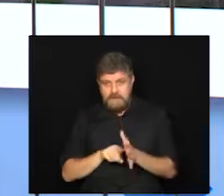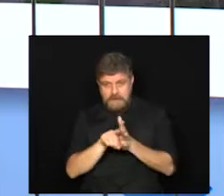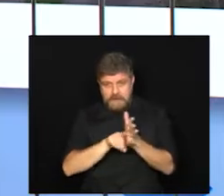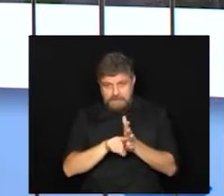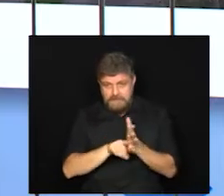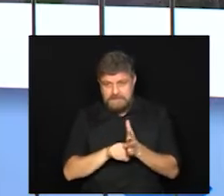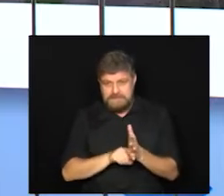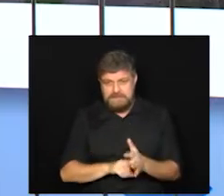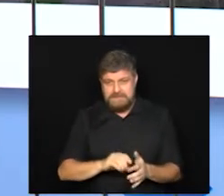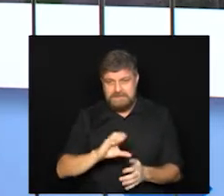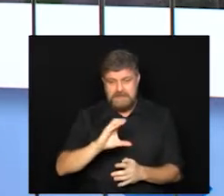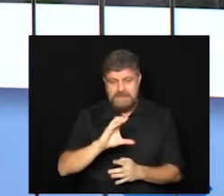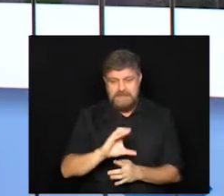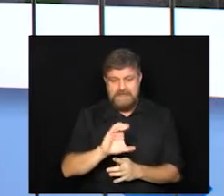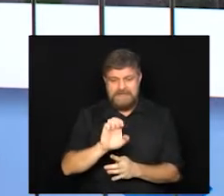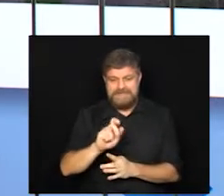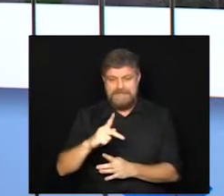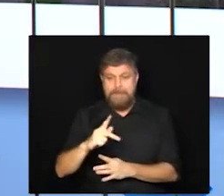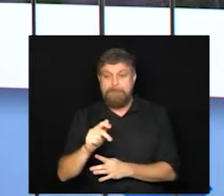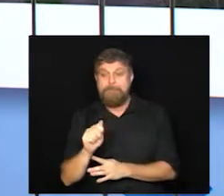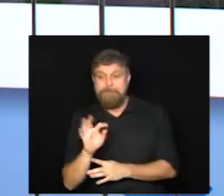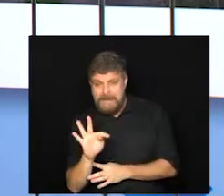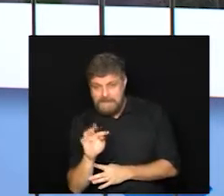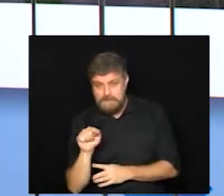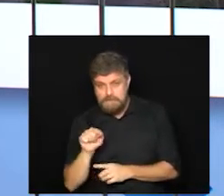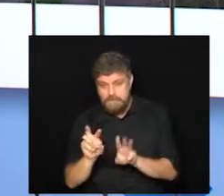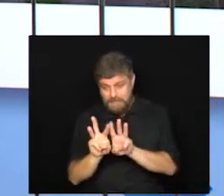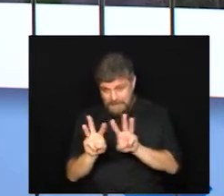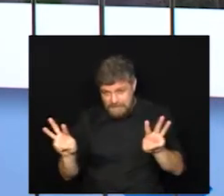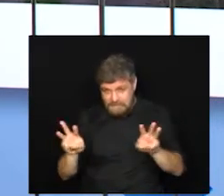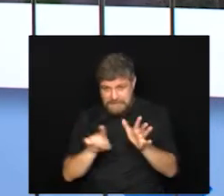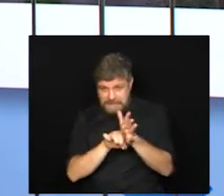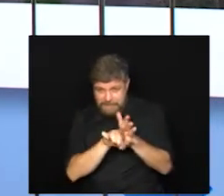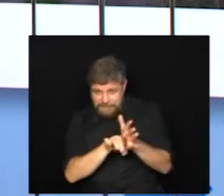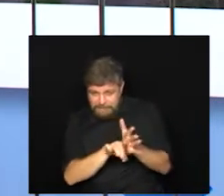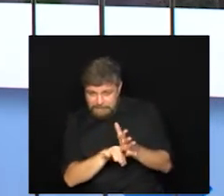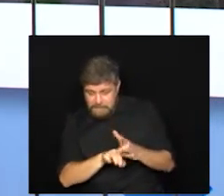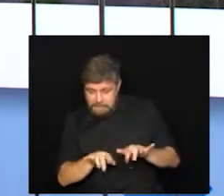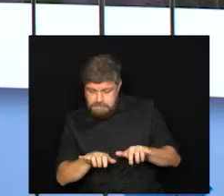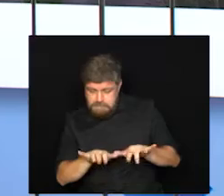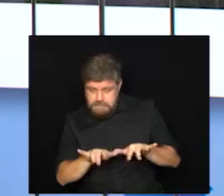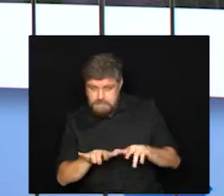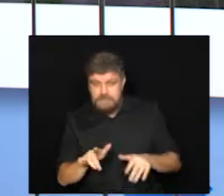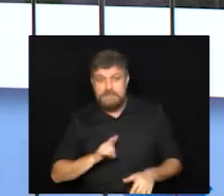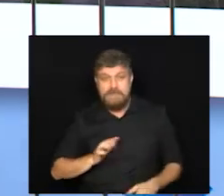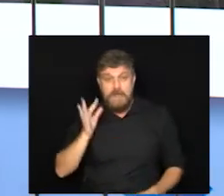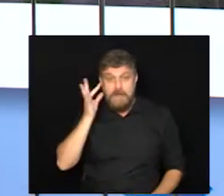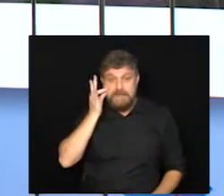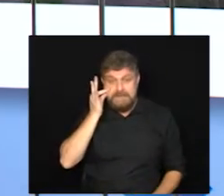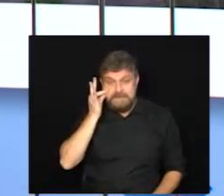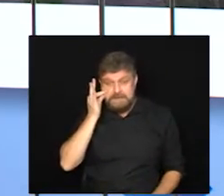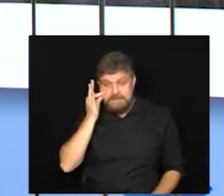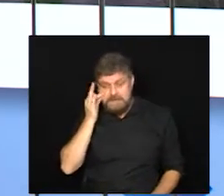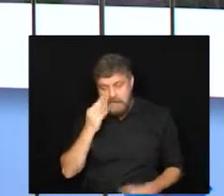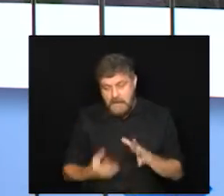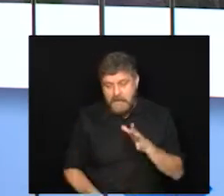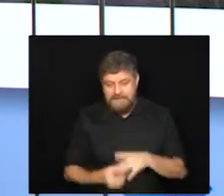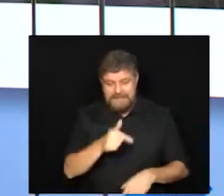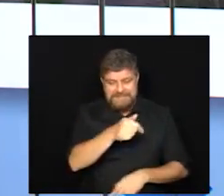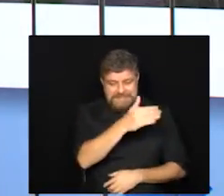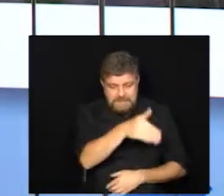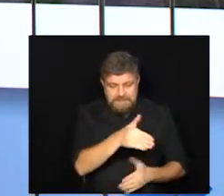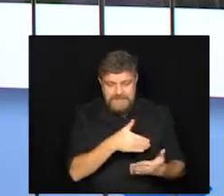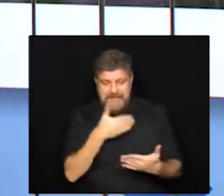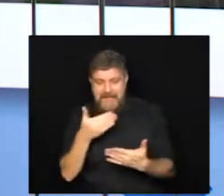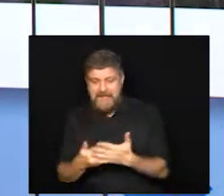cepat.campinas.sp.gov.br. O atendimento presidencial pode ser das 7h30